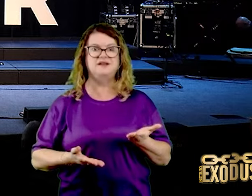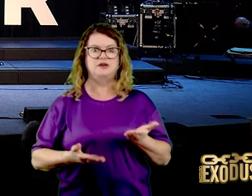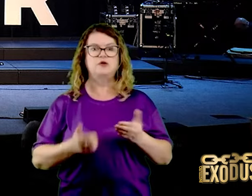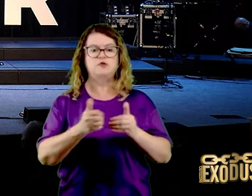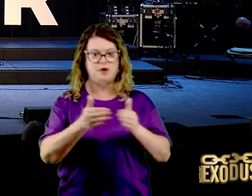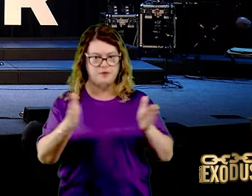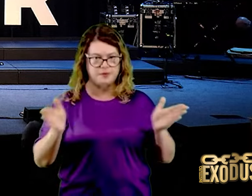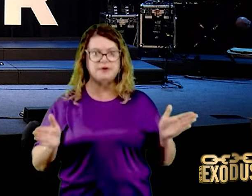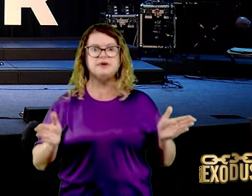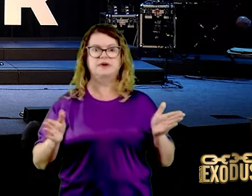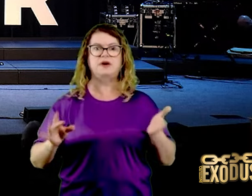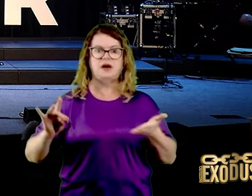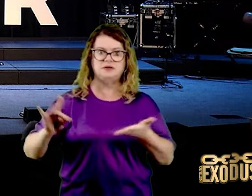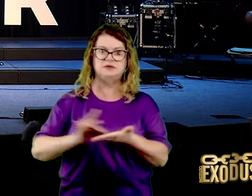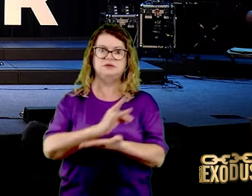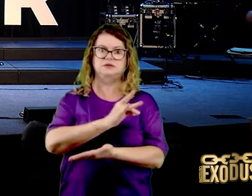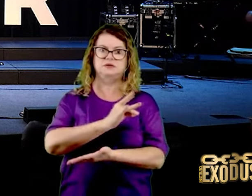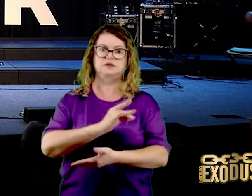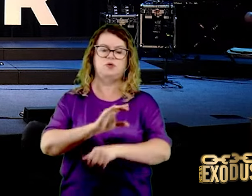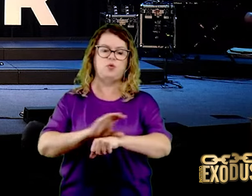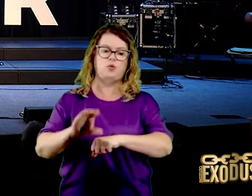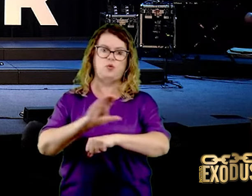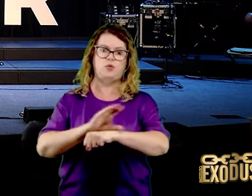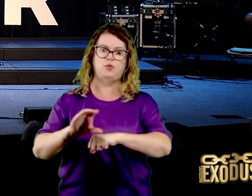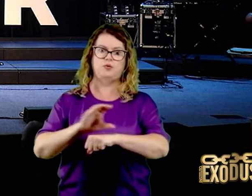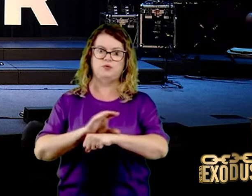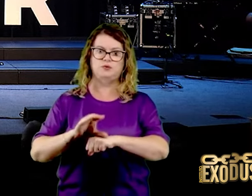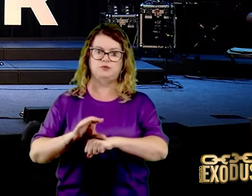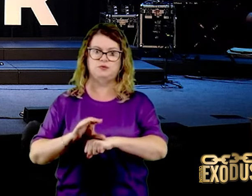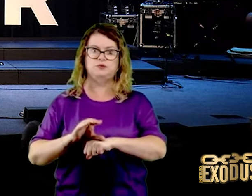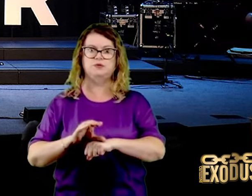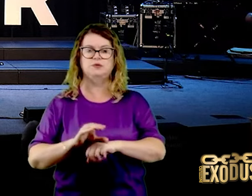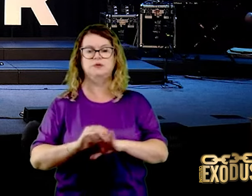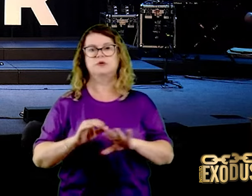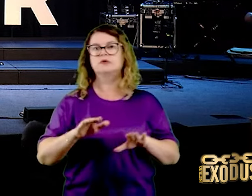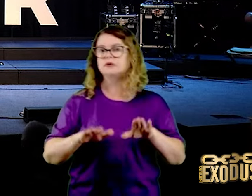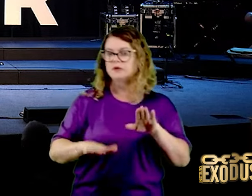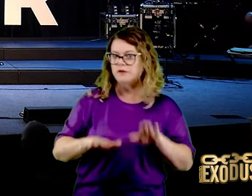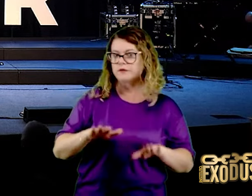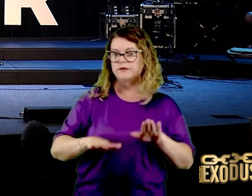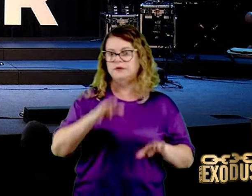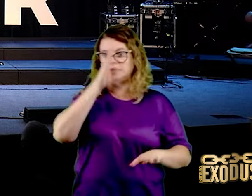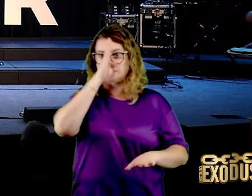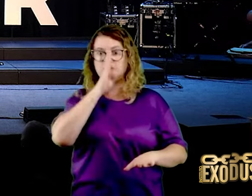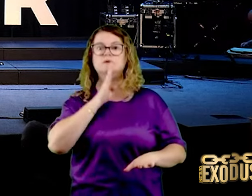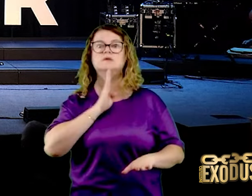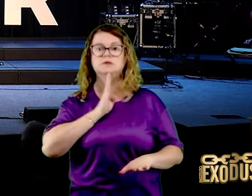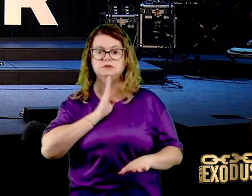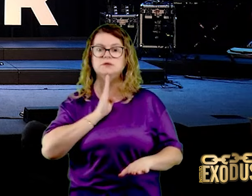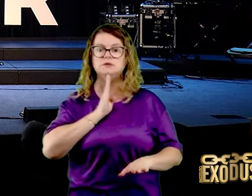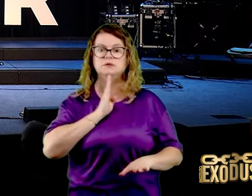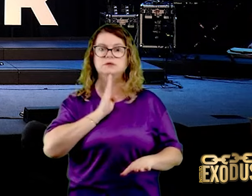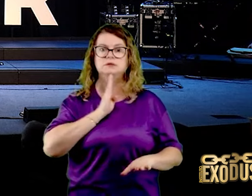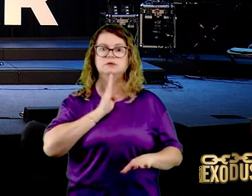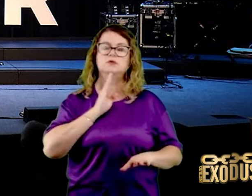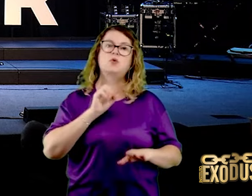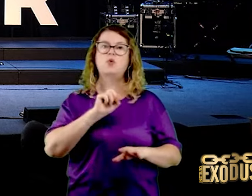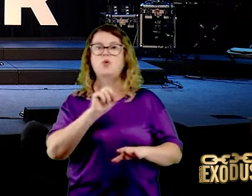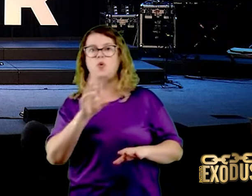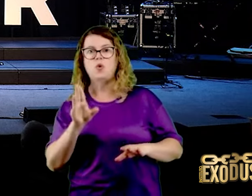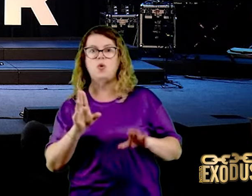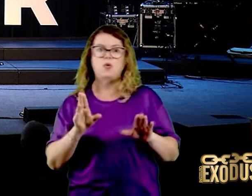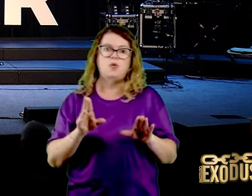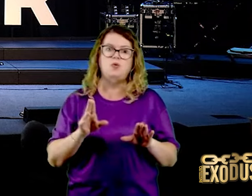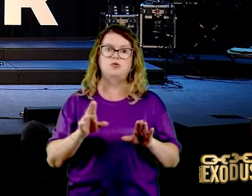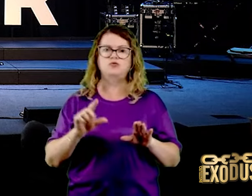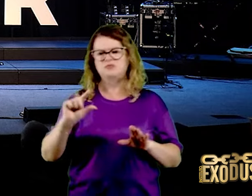descrição, é um curso, em princípio, ele deve ser gratuito, se não for gratuito, vai ser uma taxa para o café,